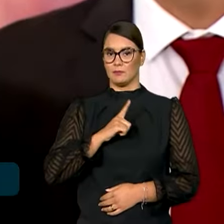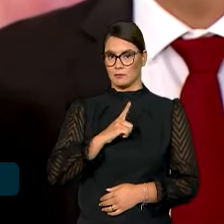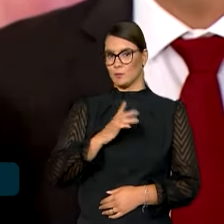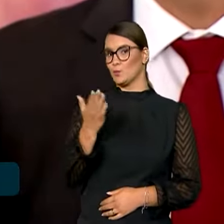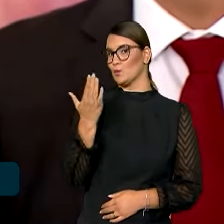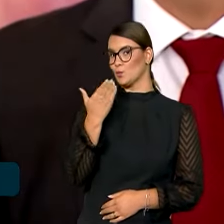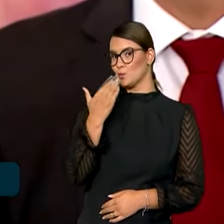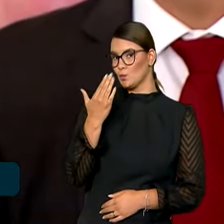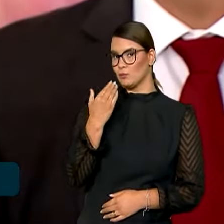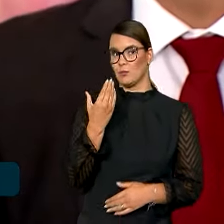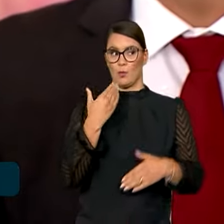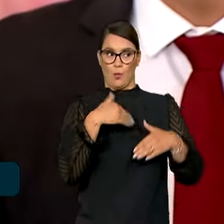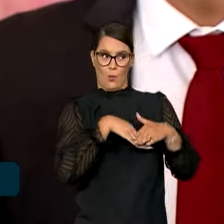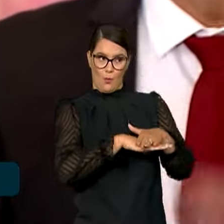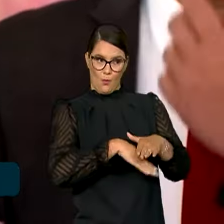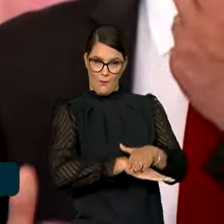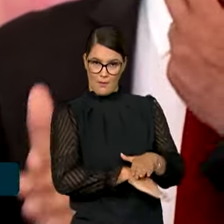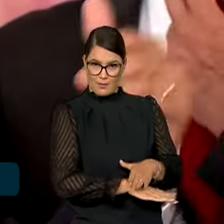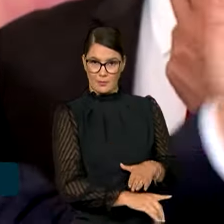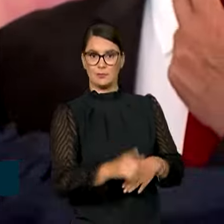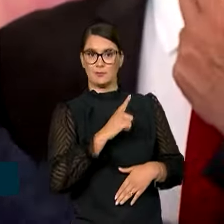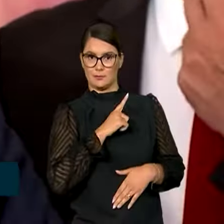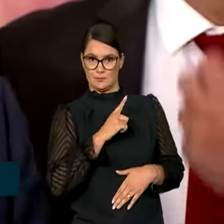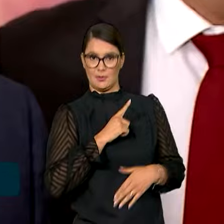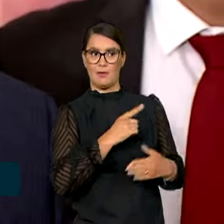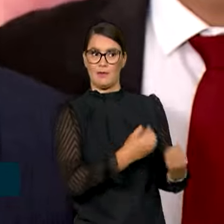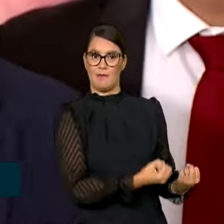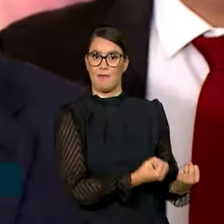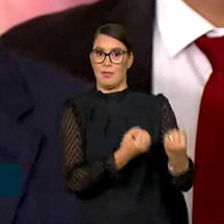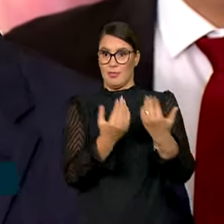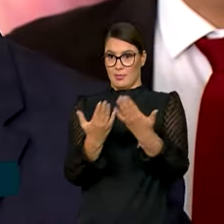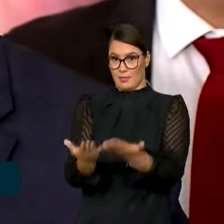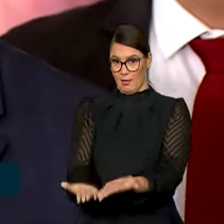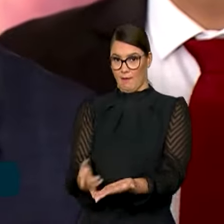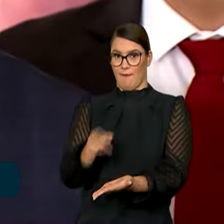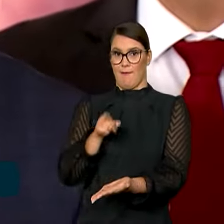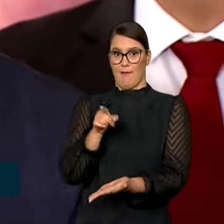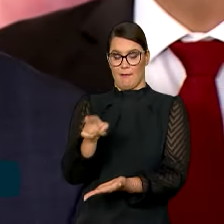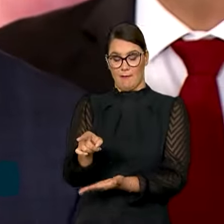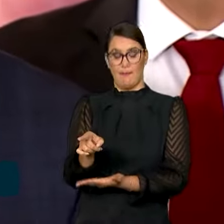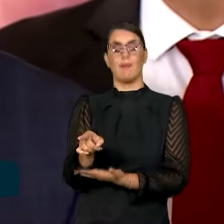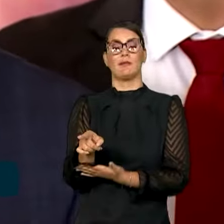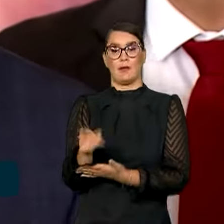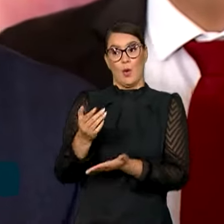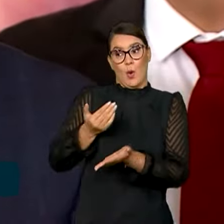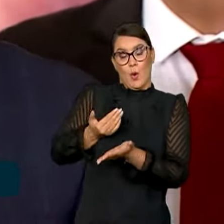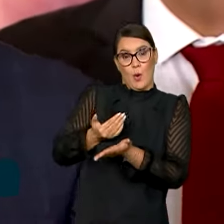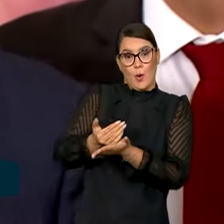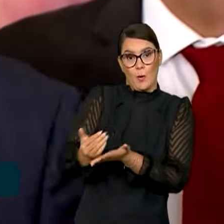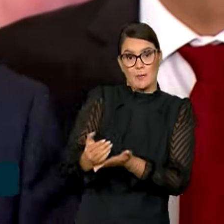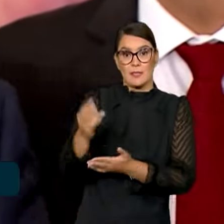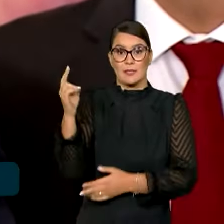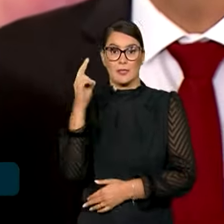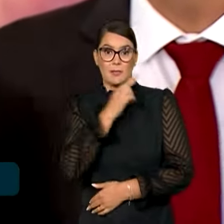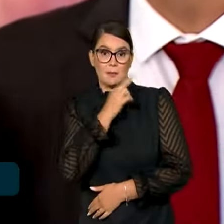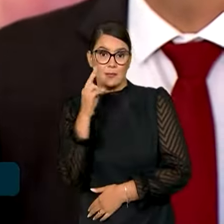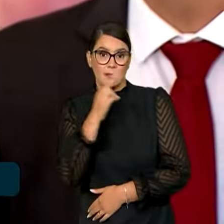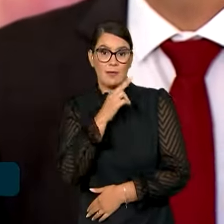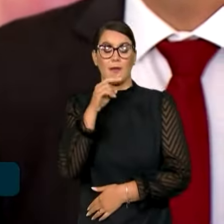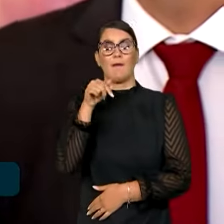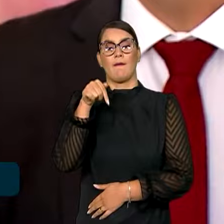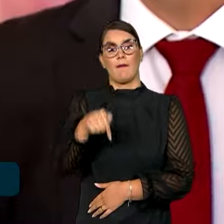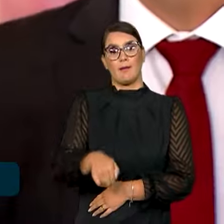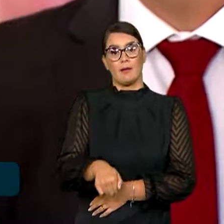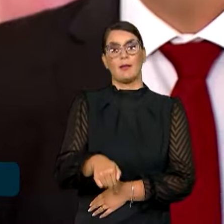estocados que serão distribuídos, portanto, inicialmente e emergencialmente ainda